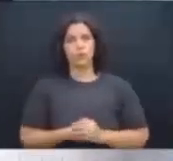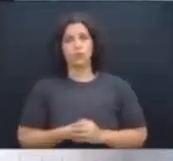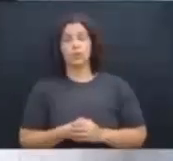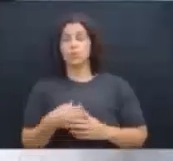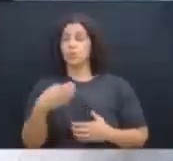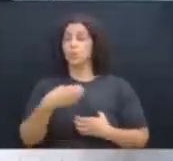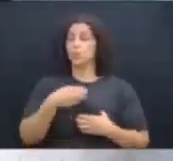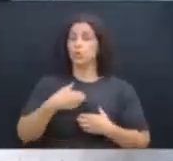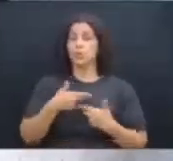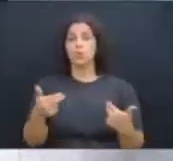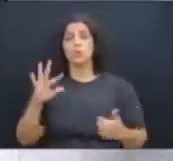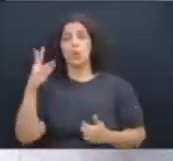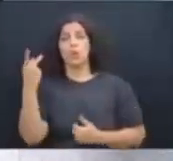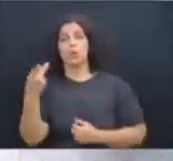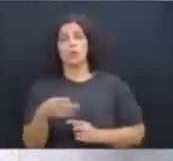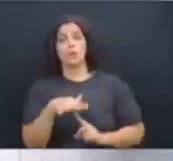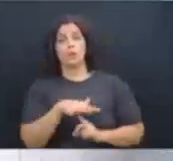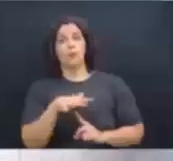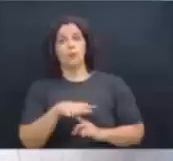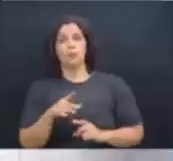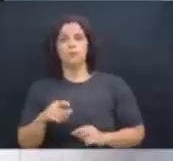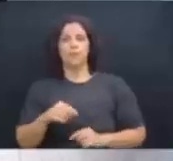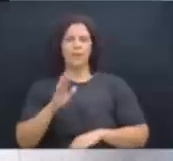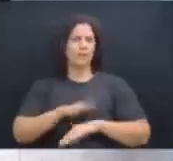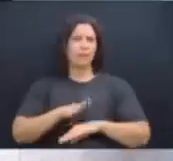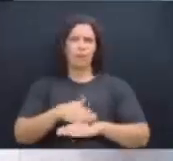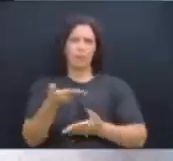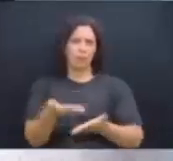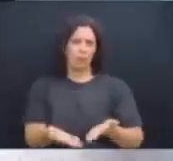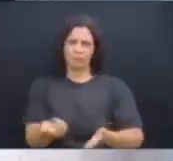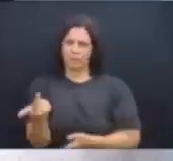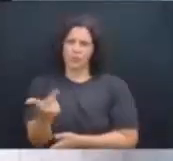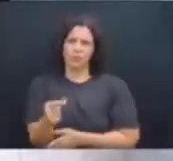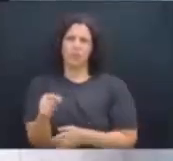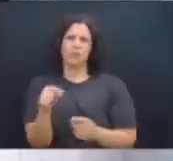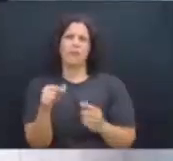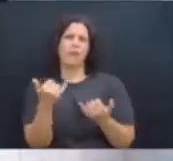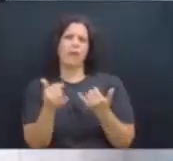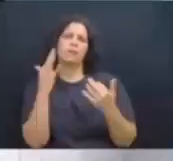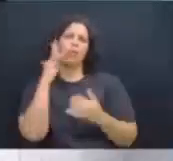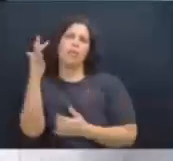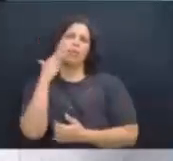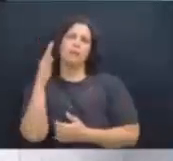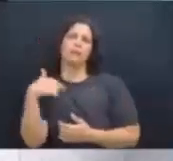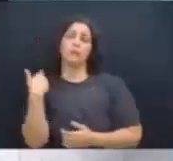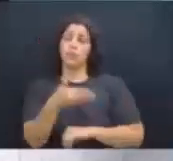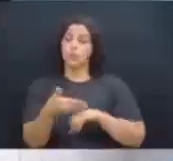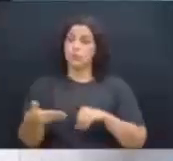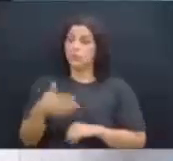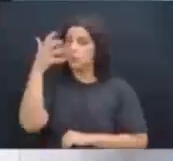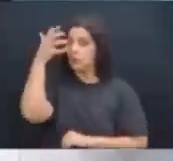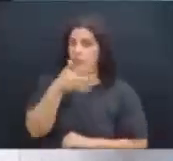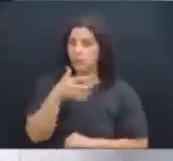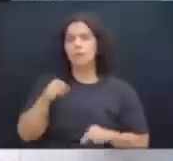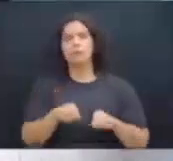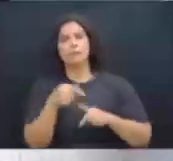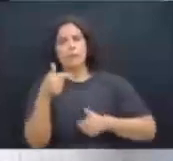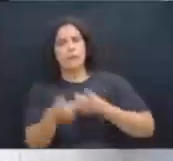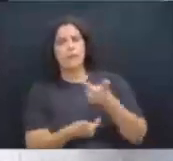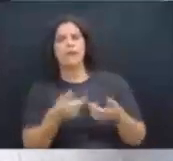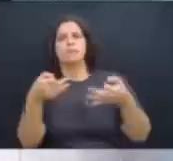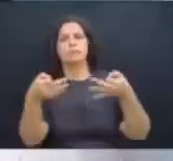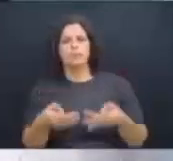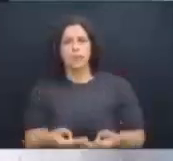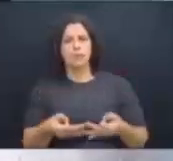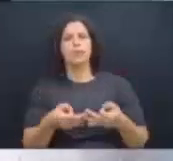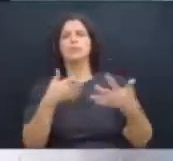ritmo da que as coisas estão no Estado do Paraná, não tem tempo para perder com esse tipo de fantasia. Nosso governo é sério, trabalhador,